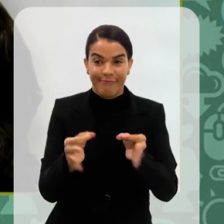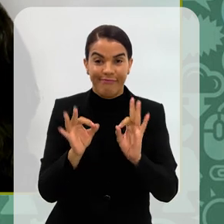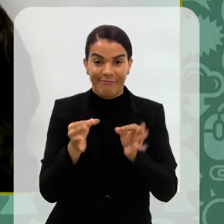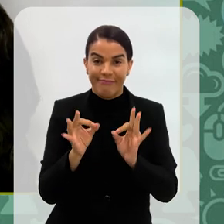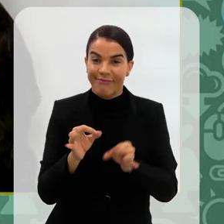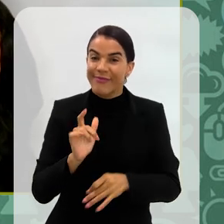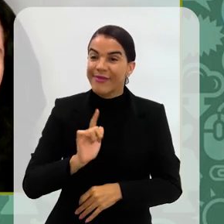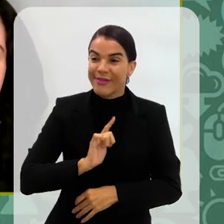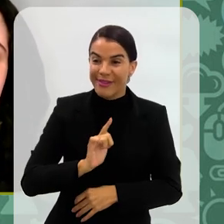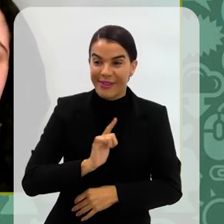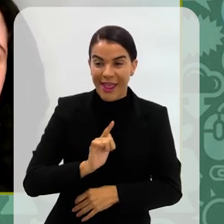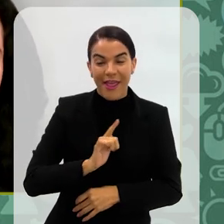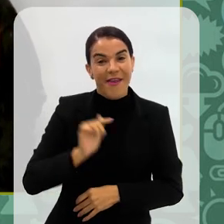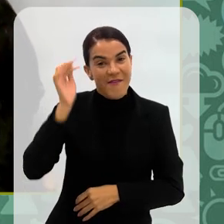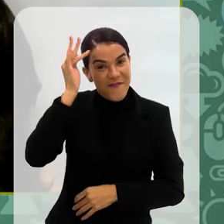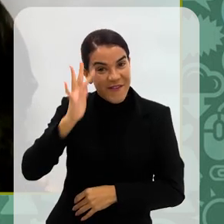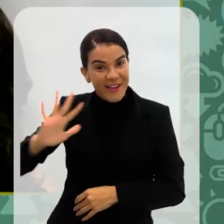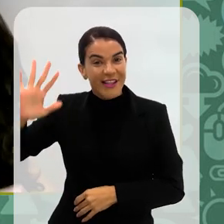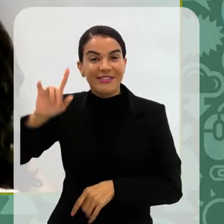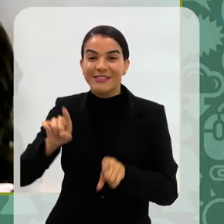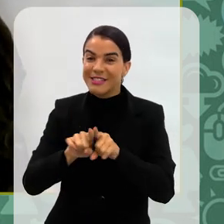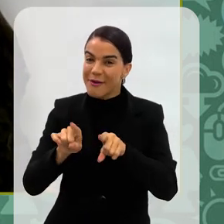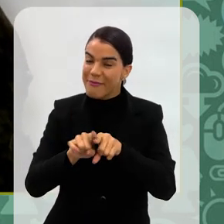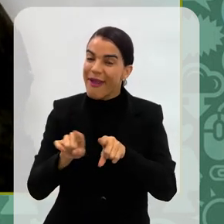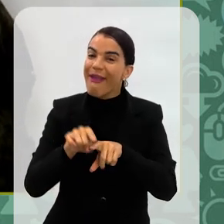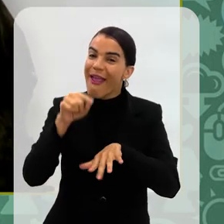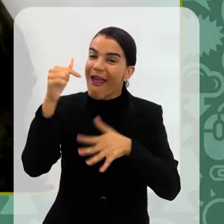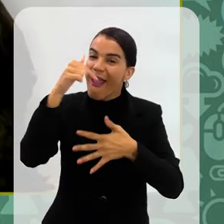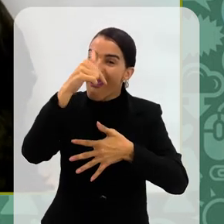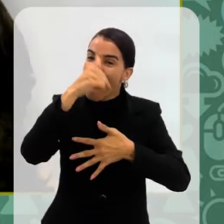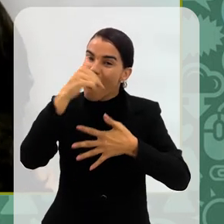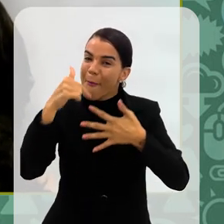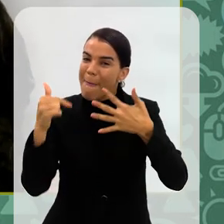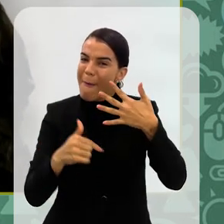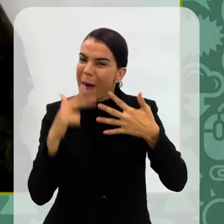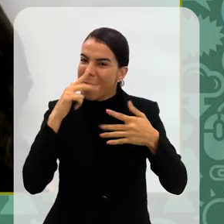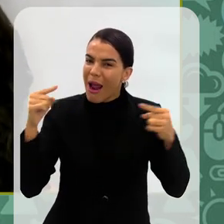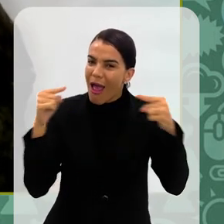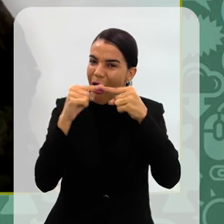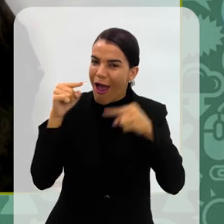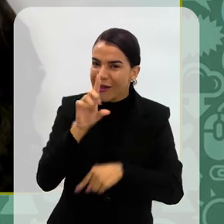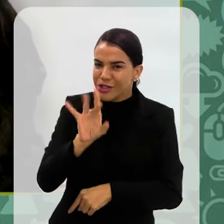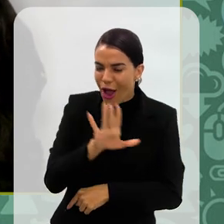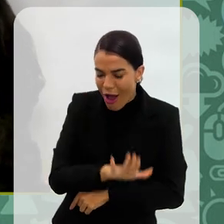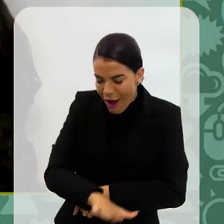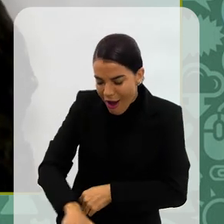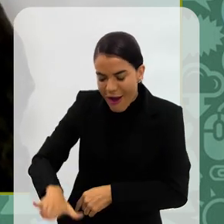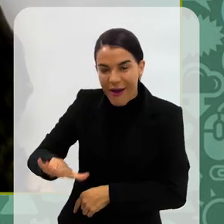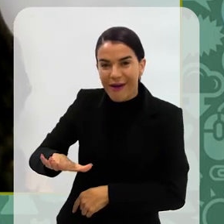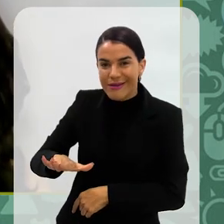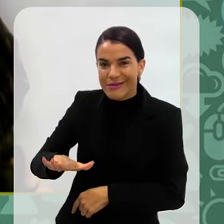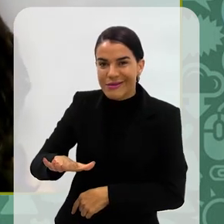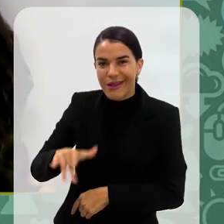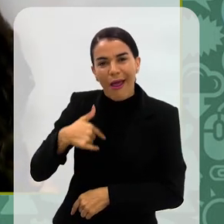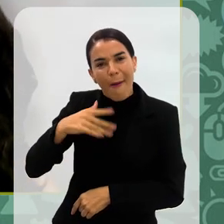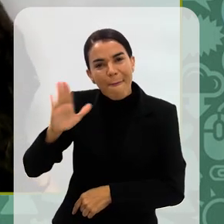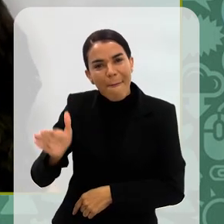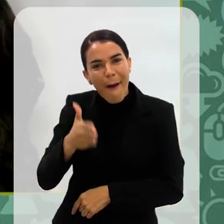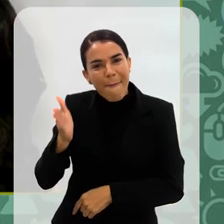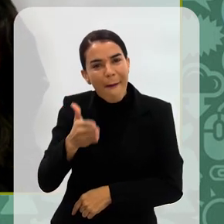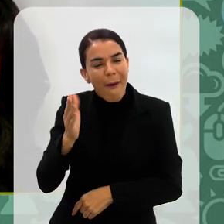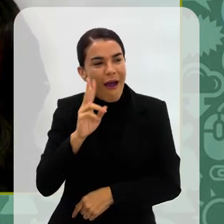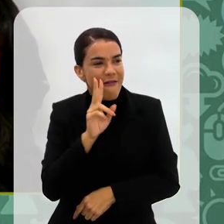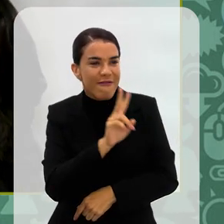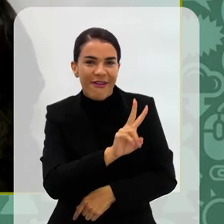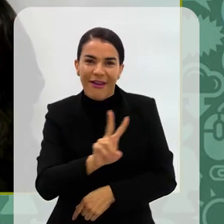Não, total. E ela tem estigma também, né? Acho que fantasia também é um gênero que também é só para crianças. Infantil, né? E a gente vê cada vez